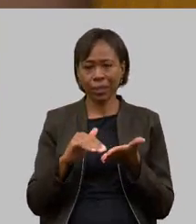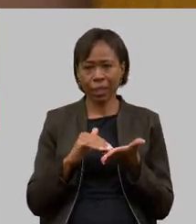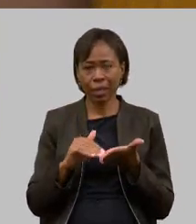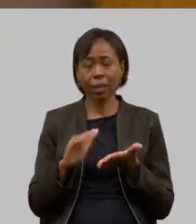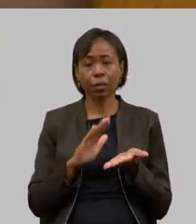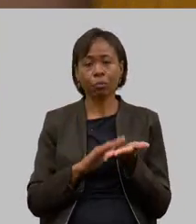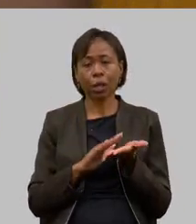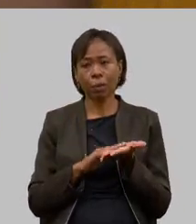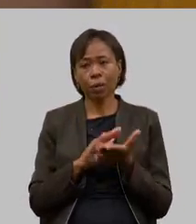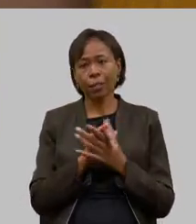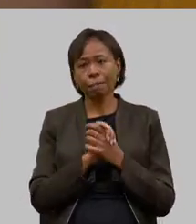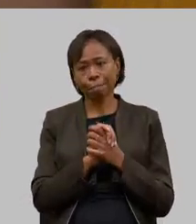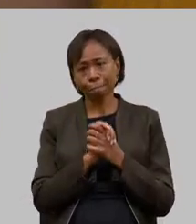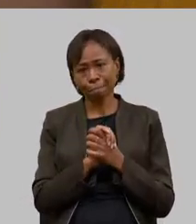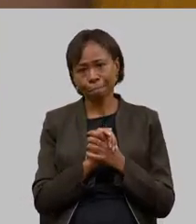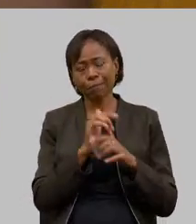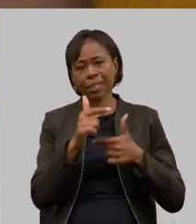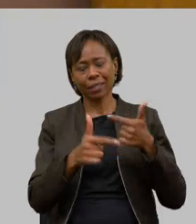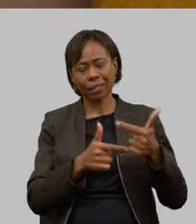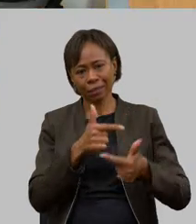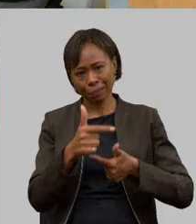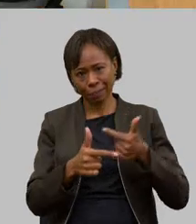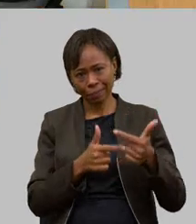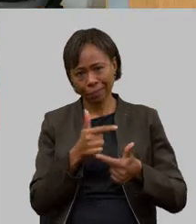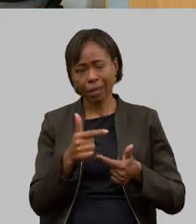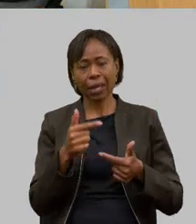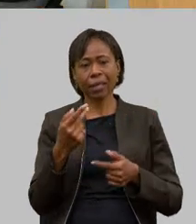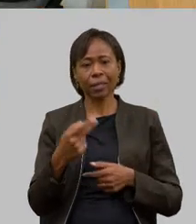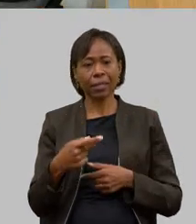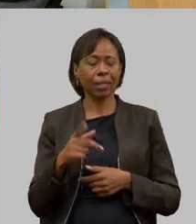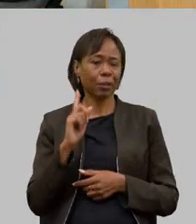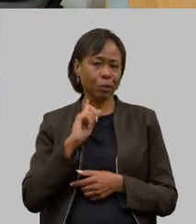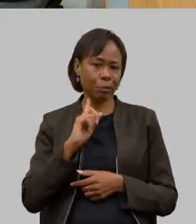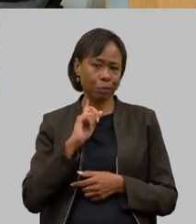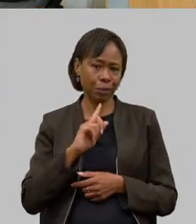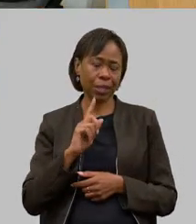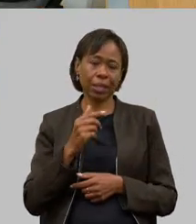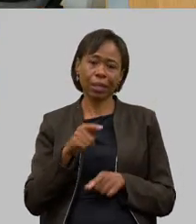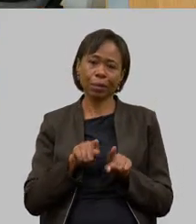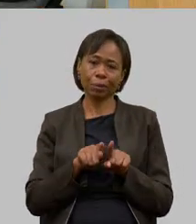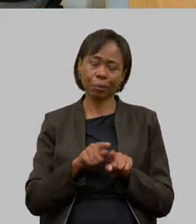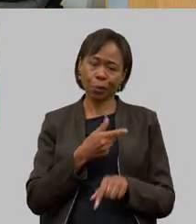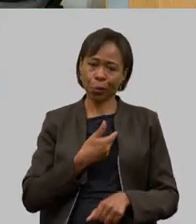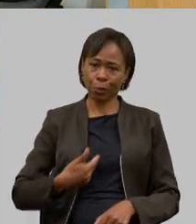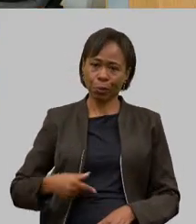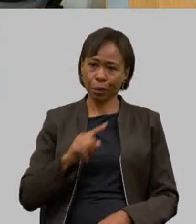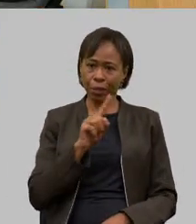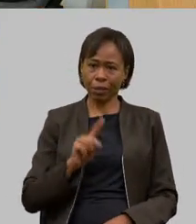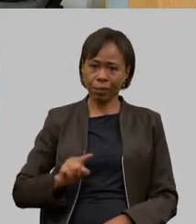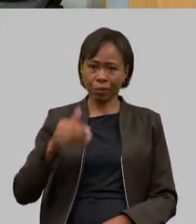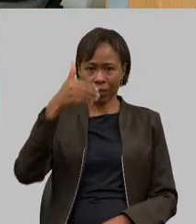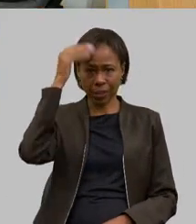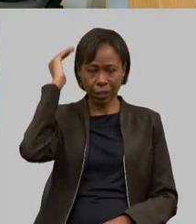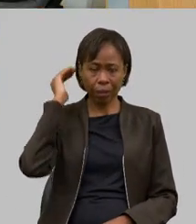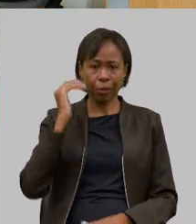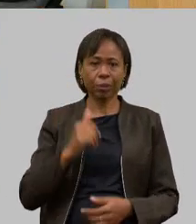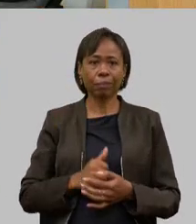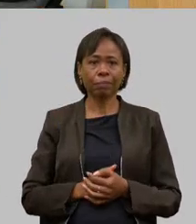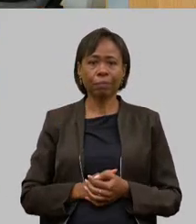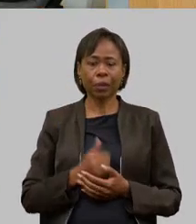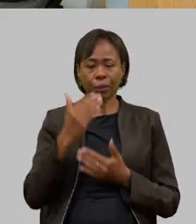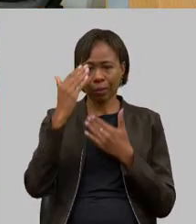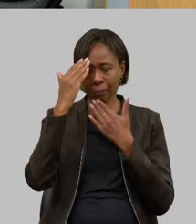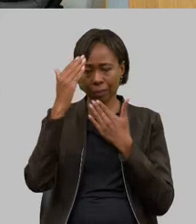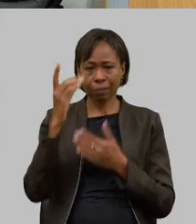parabenizar pelo trabalho que tem feito por Minas Gerais e também ao governo Zema muito obrigado deputada Amanda